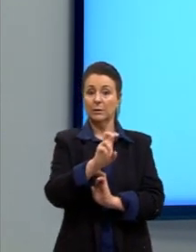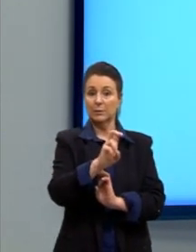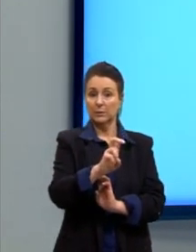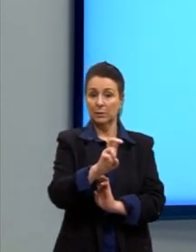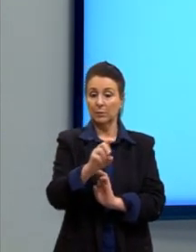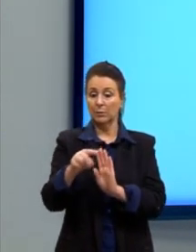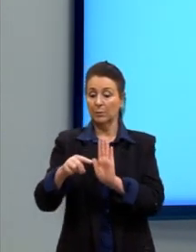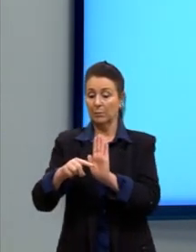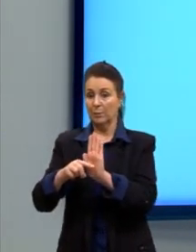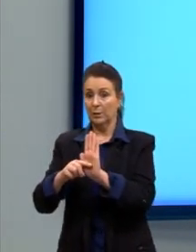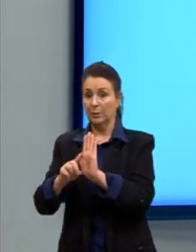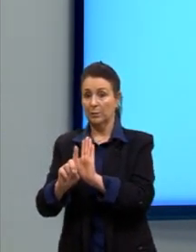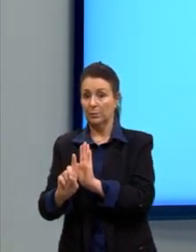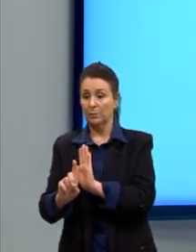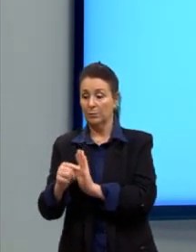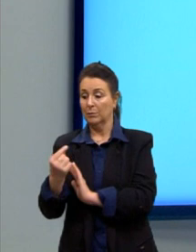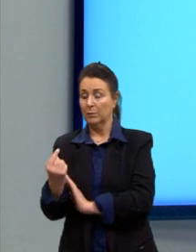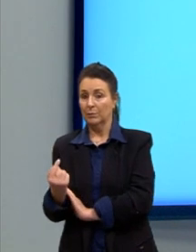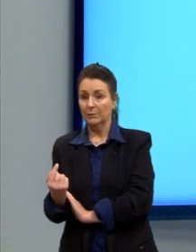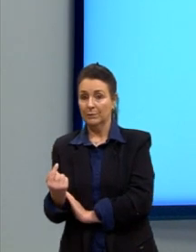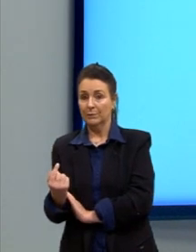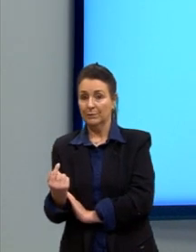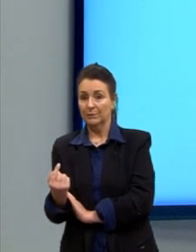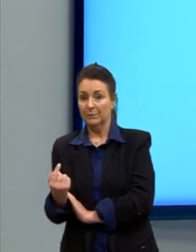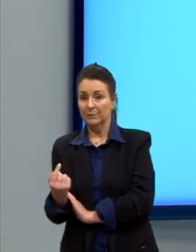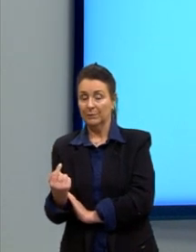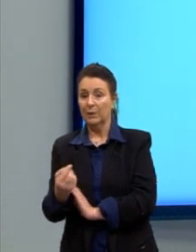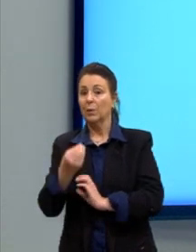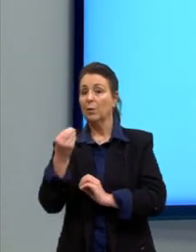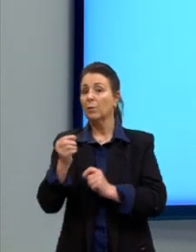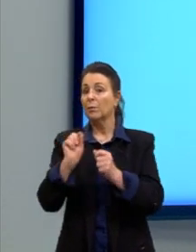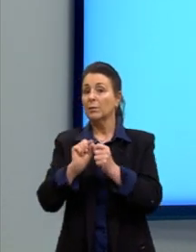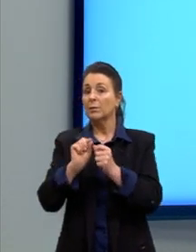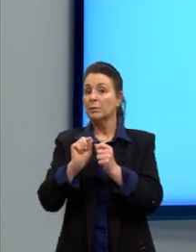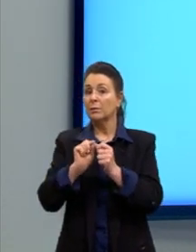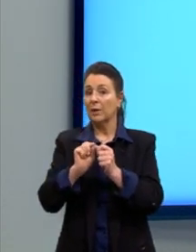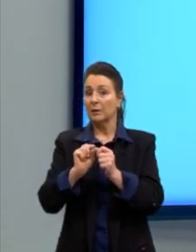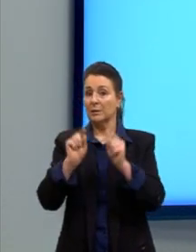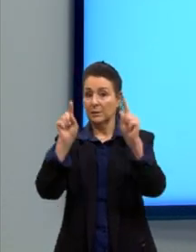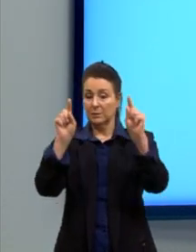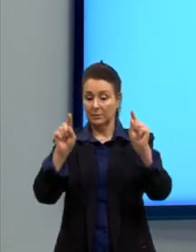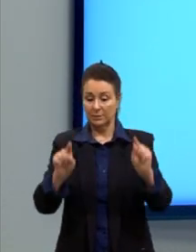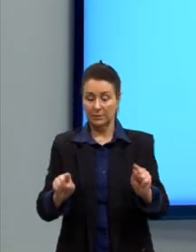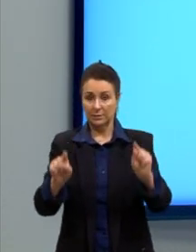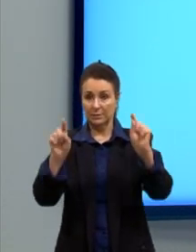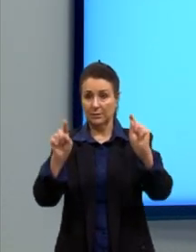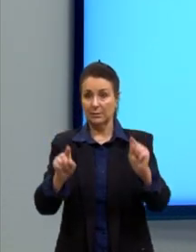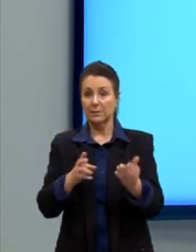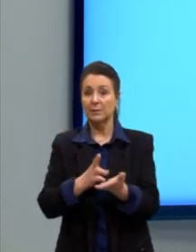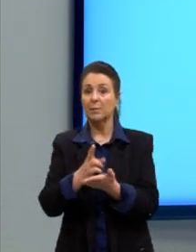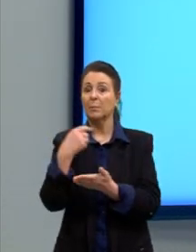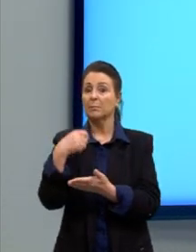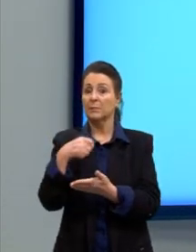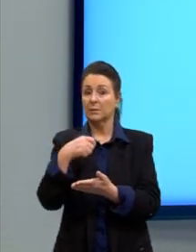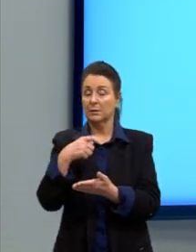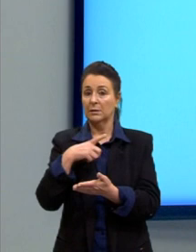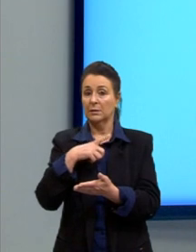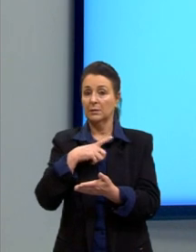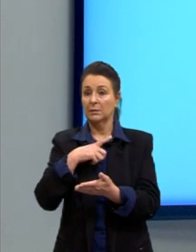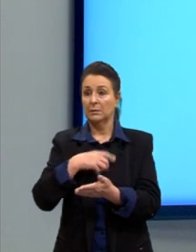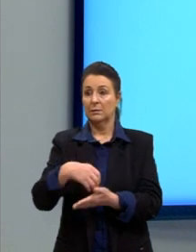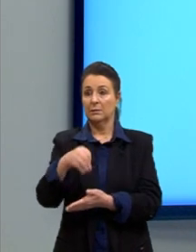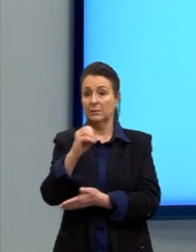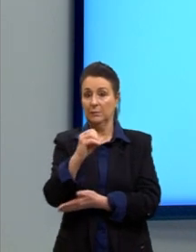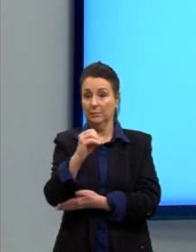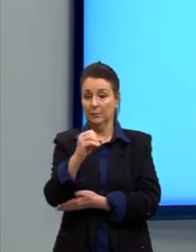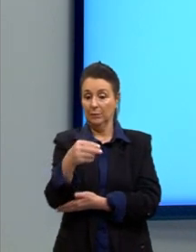menos 1 e 1. Como que nós utilizamos esse determinante? Ele sempre precisa chegar em zero.